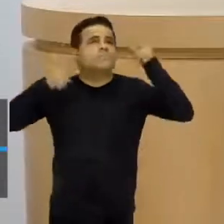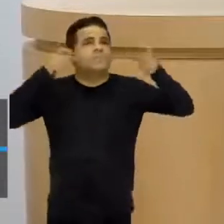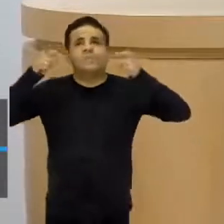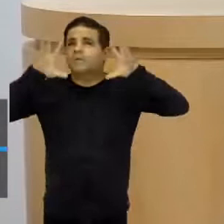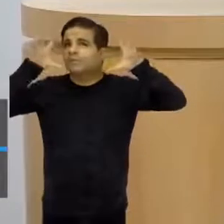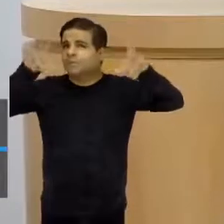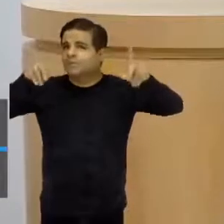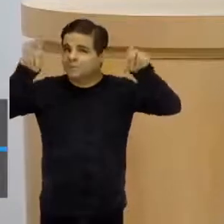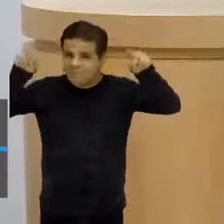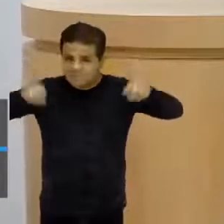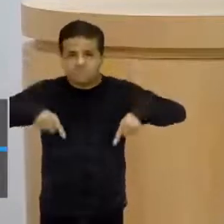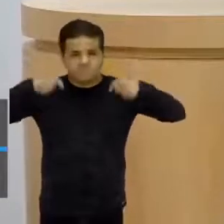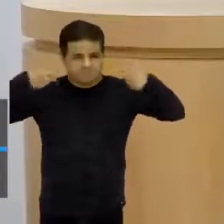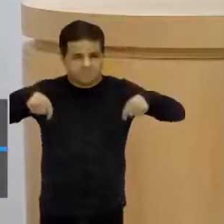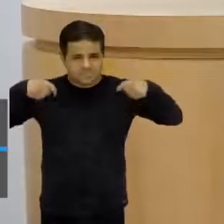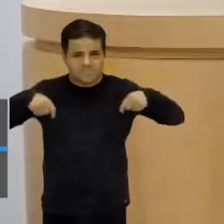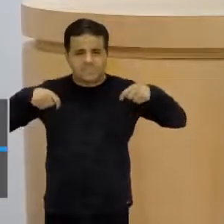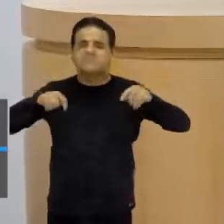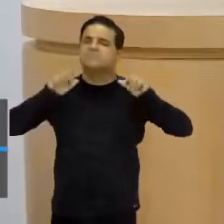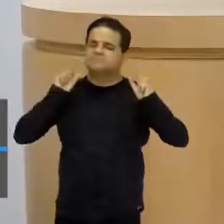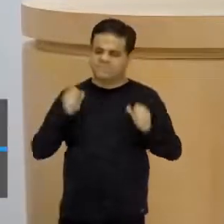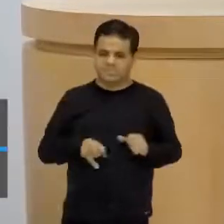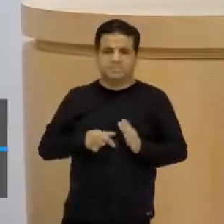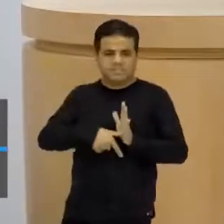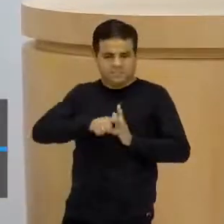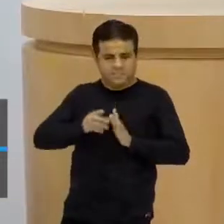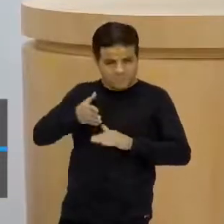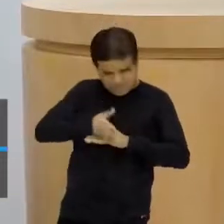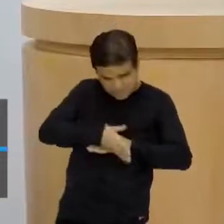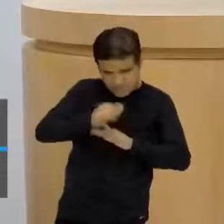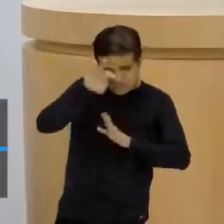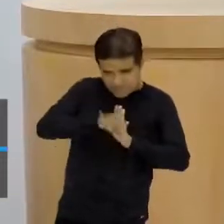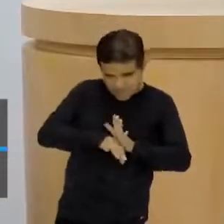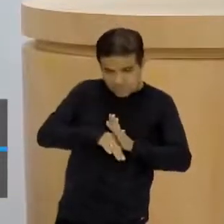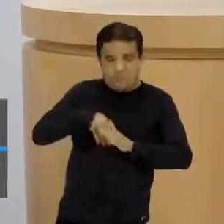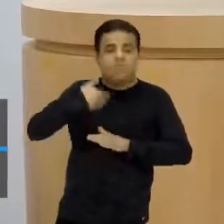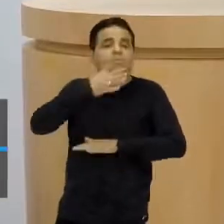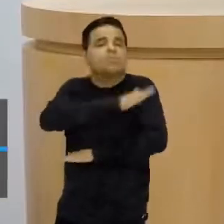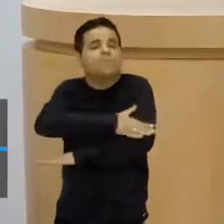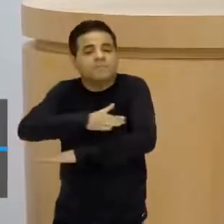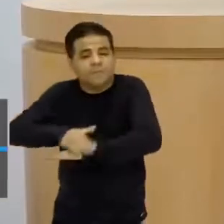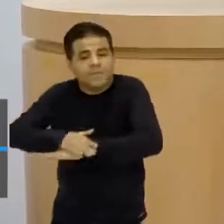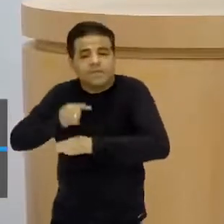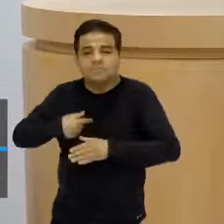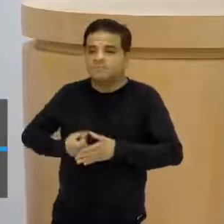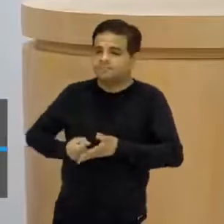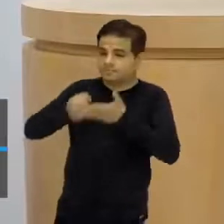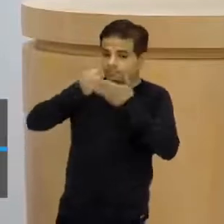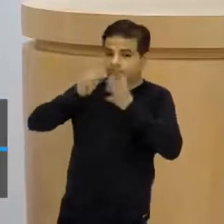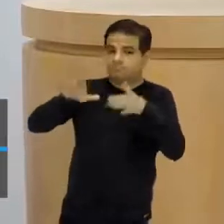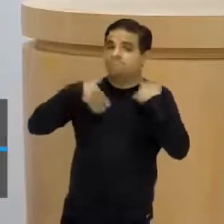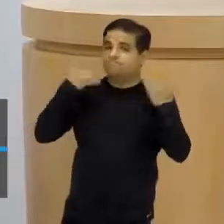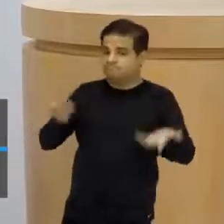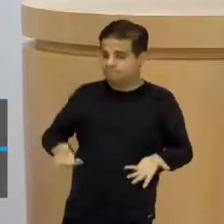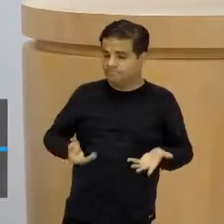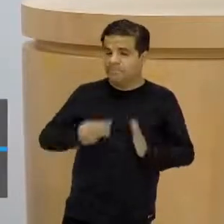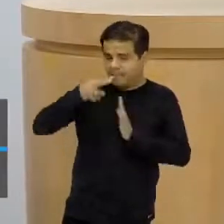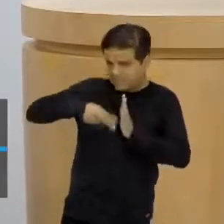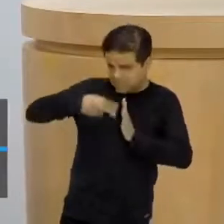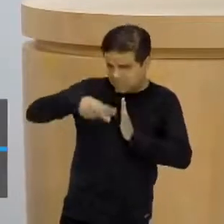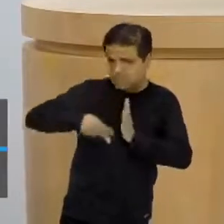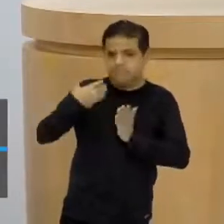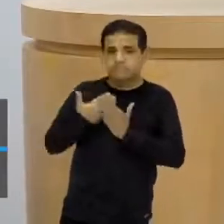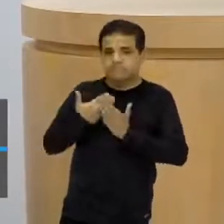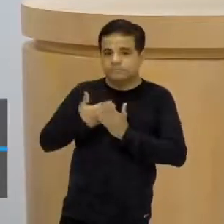tudo isso tem. Então, faz o seguinte, antes de partir pro seu texto, qual é a tese que eu vou levantar, dá lá uma lida nos